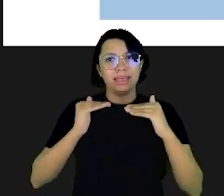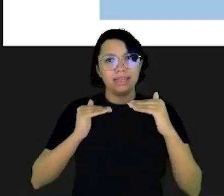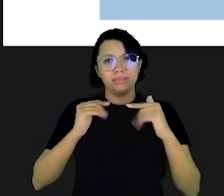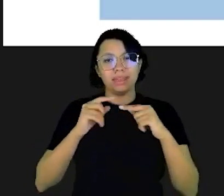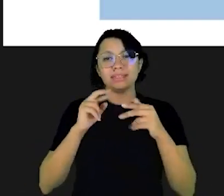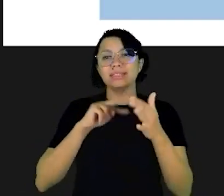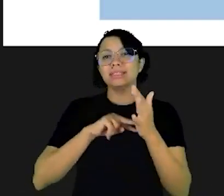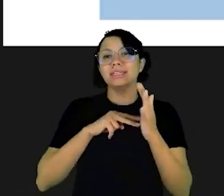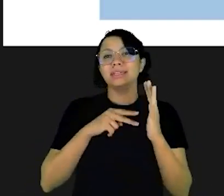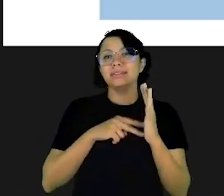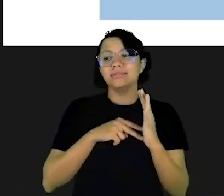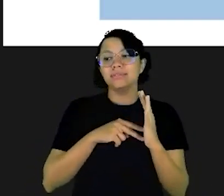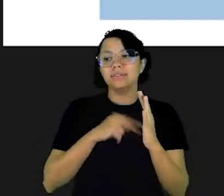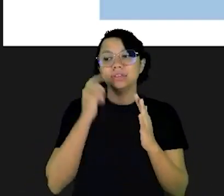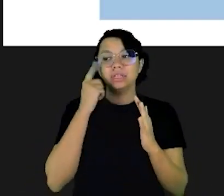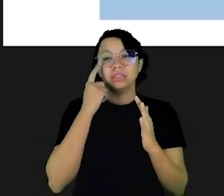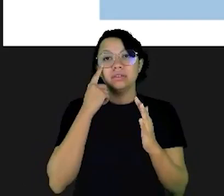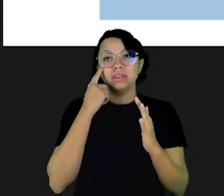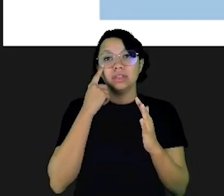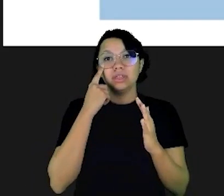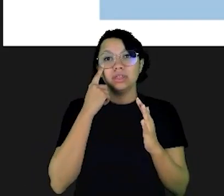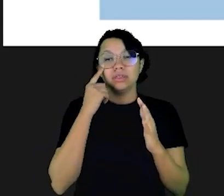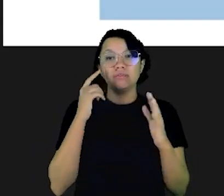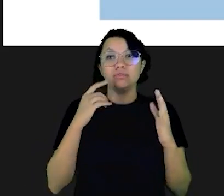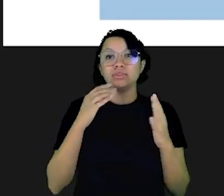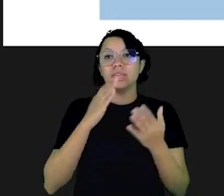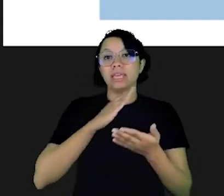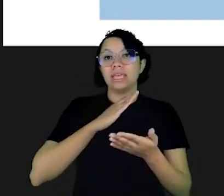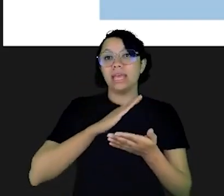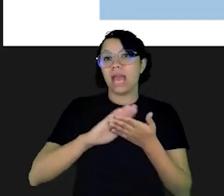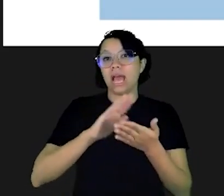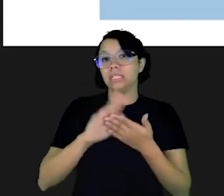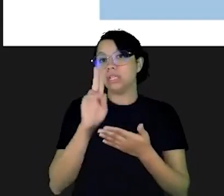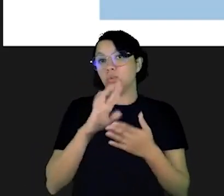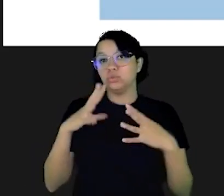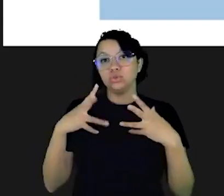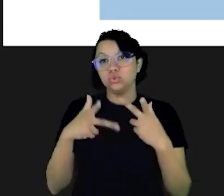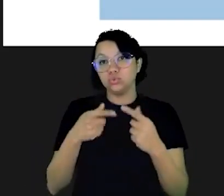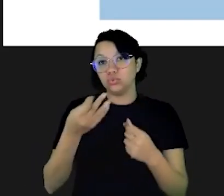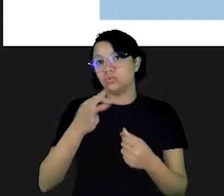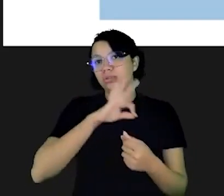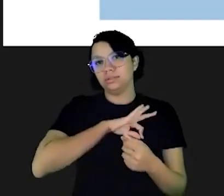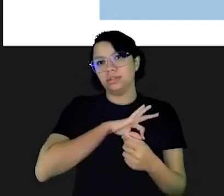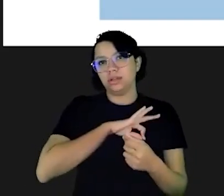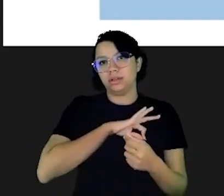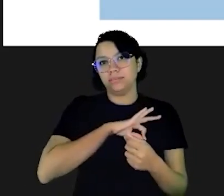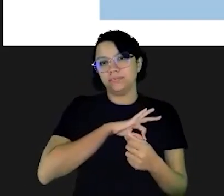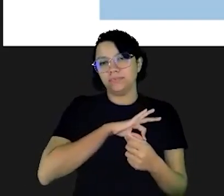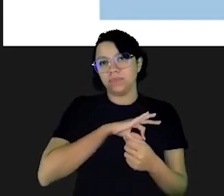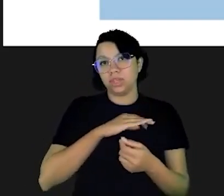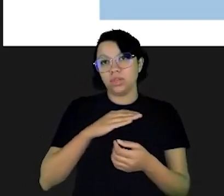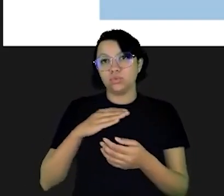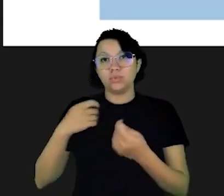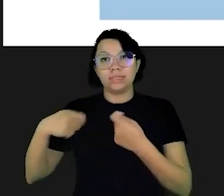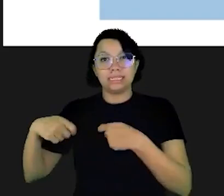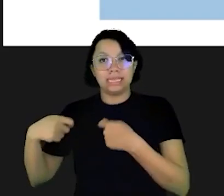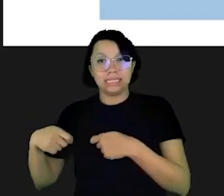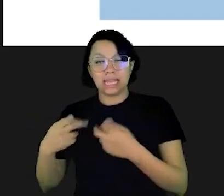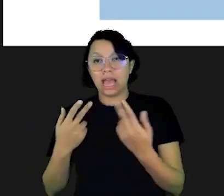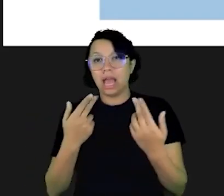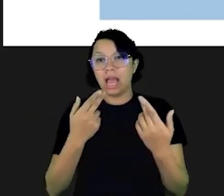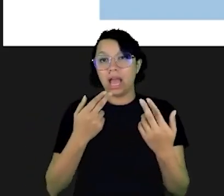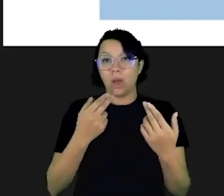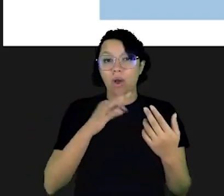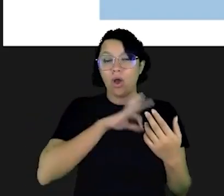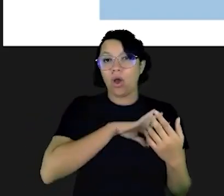é um vantajoso, não. Equilibrado ou neutro significa ver que você gasta tudo aquilo que você ganha. As suas despesas